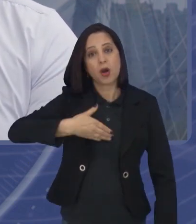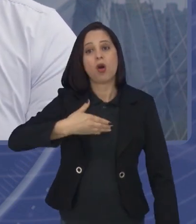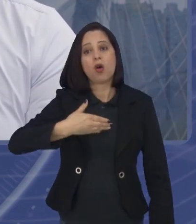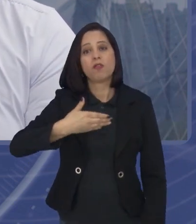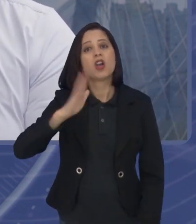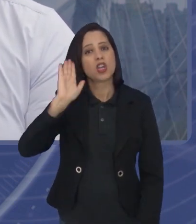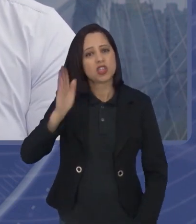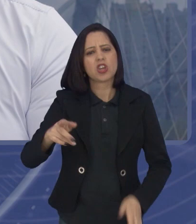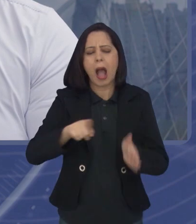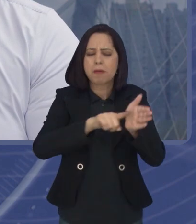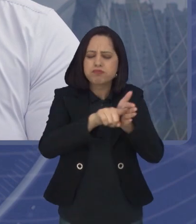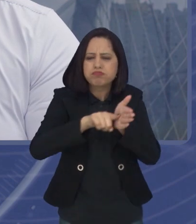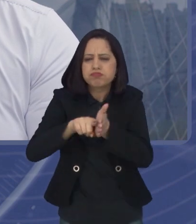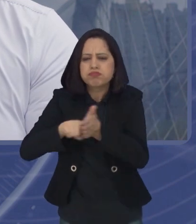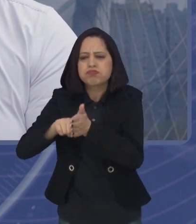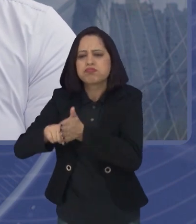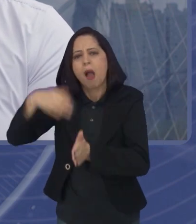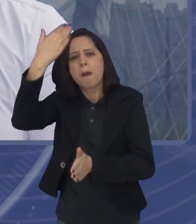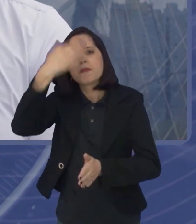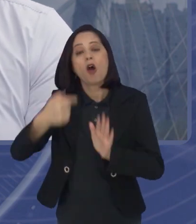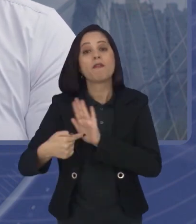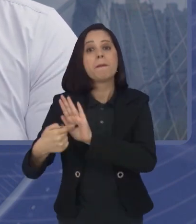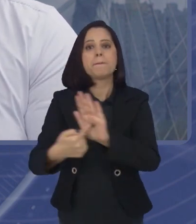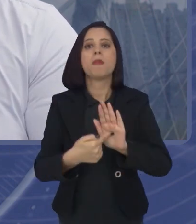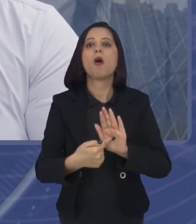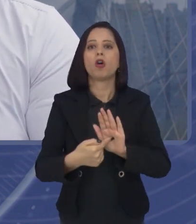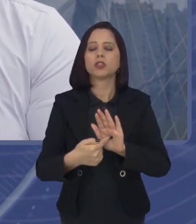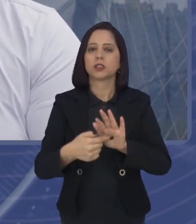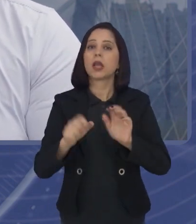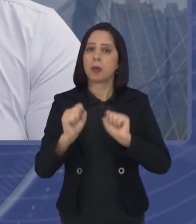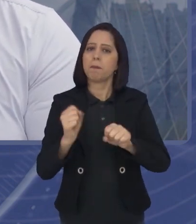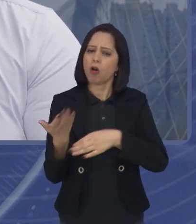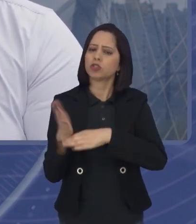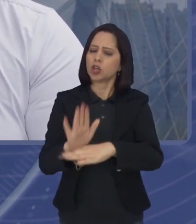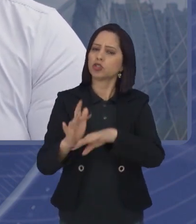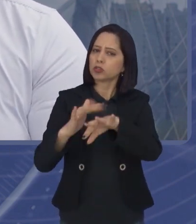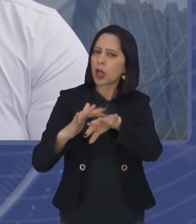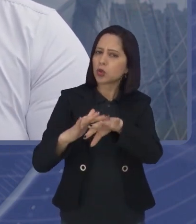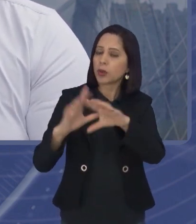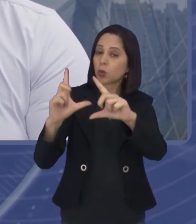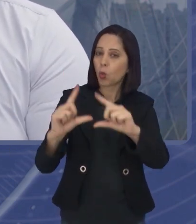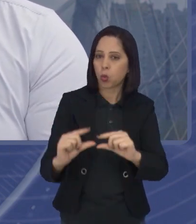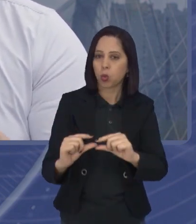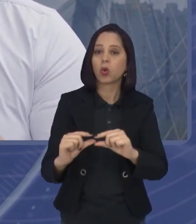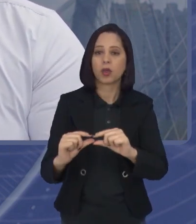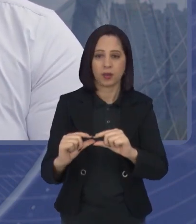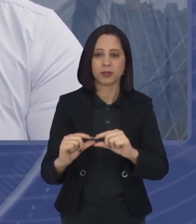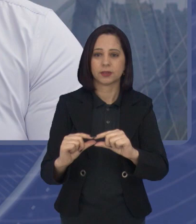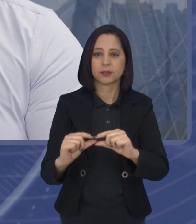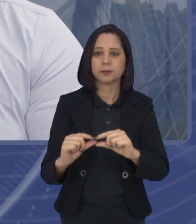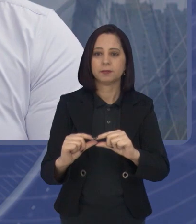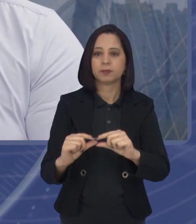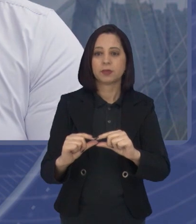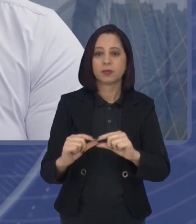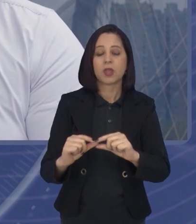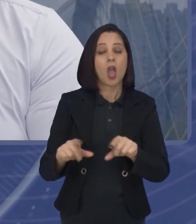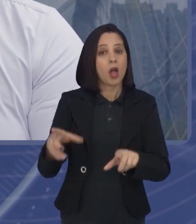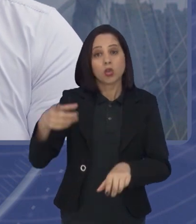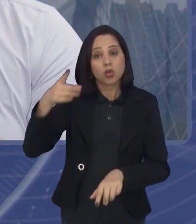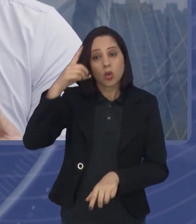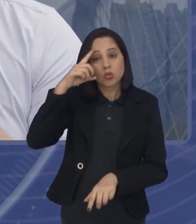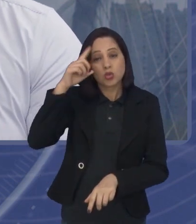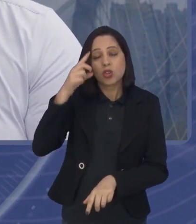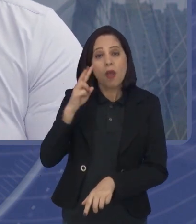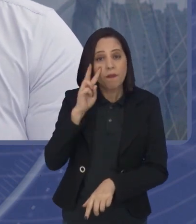estudos comprovados cientificamente e os resultados, tá? O estudo nada melhor do que a prática, o resultado do dia a dia.